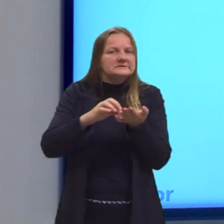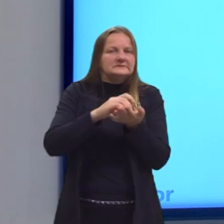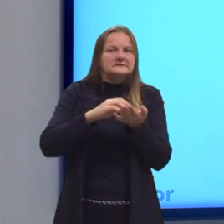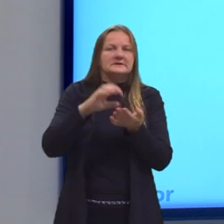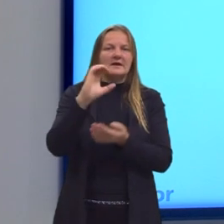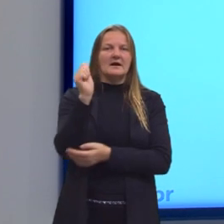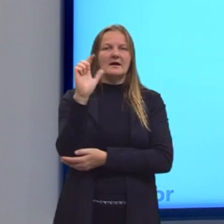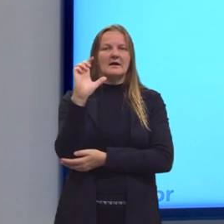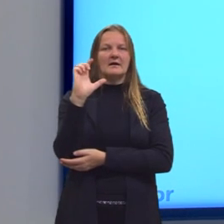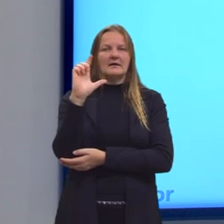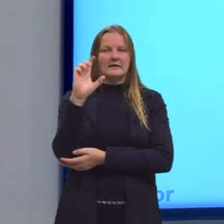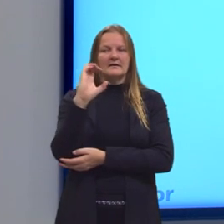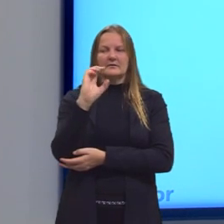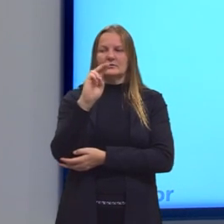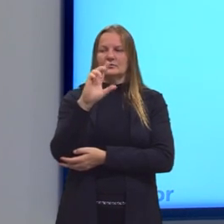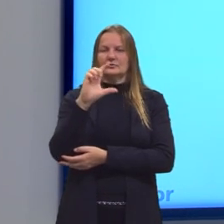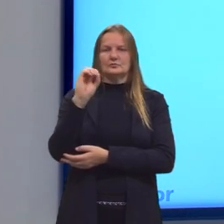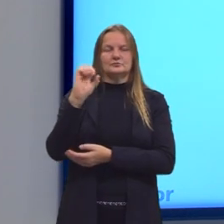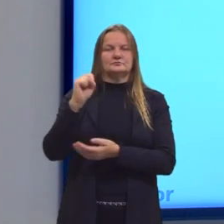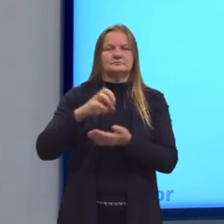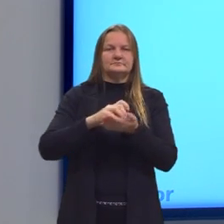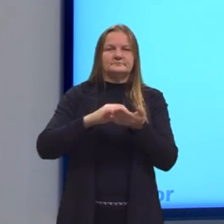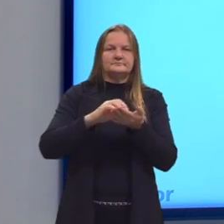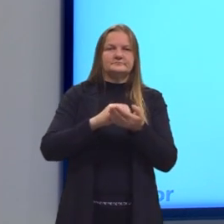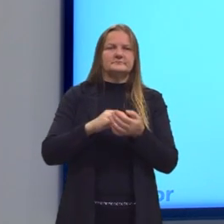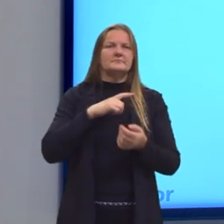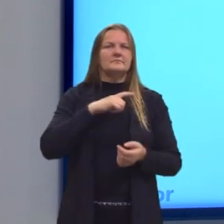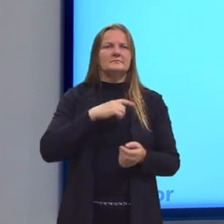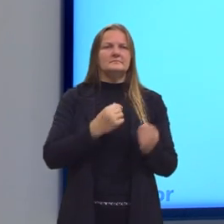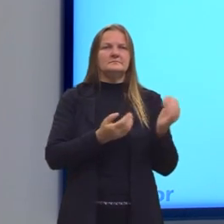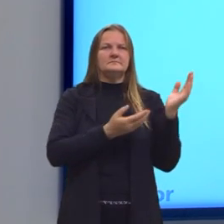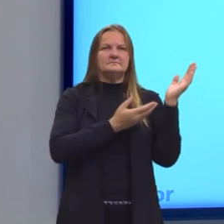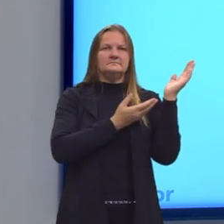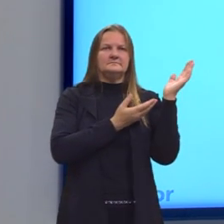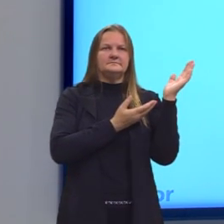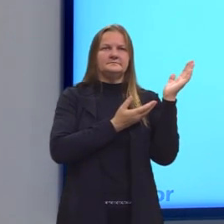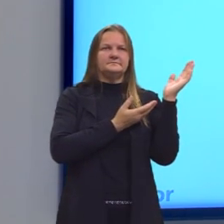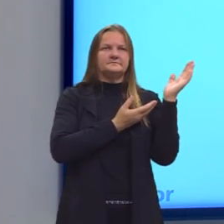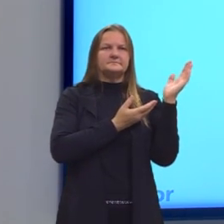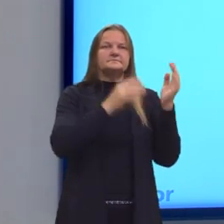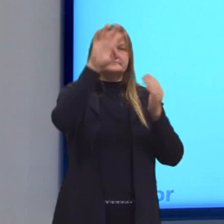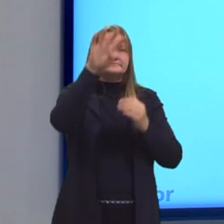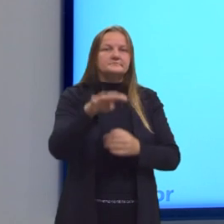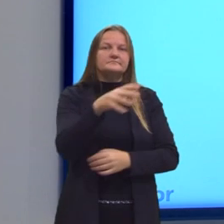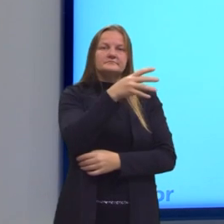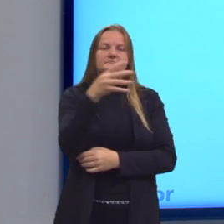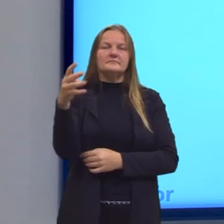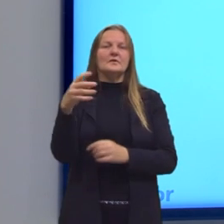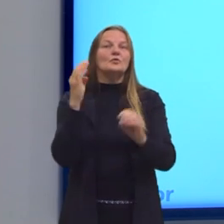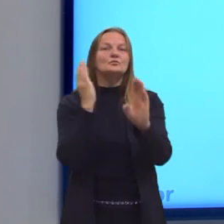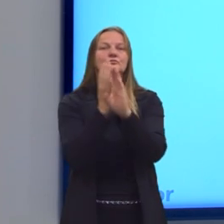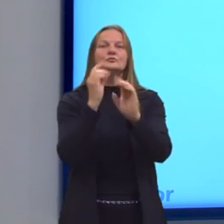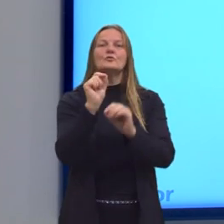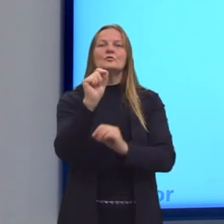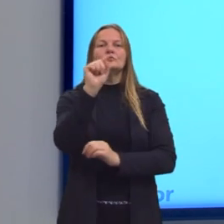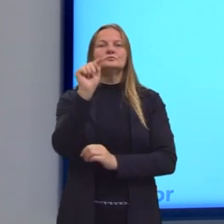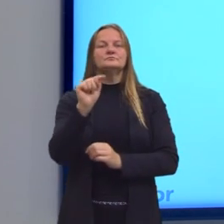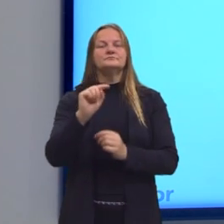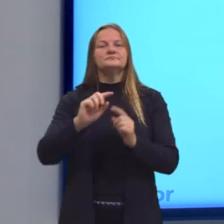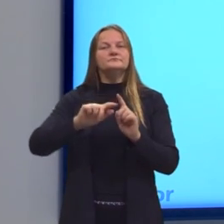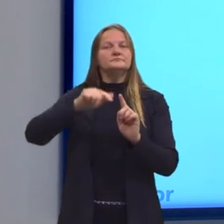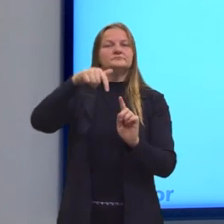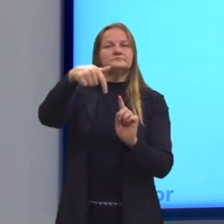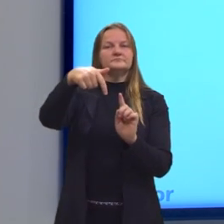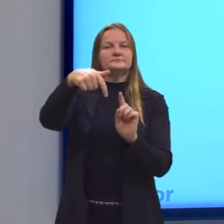Mas eu vou elaborar ela com vocês, então. Nós temos, novamente, a tabela. Nós queremos descobrir, então, o valor de Fibonacci elevado a